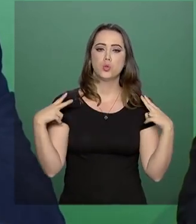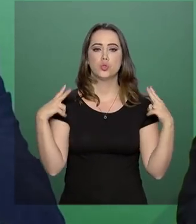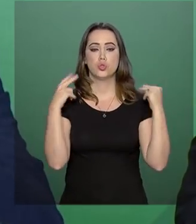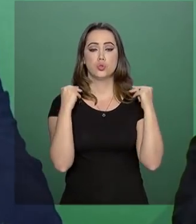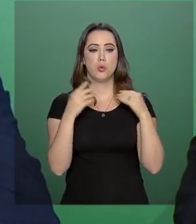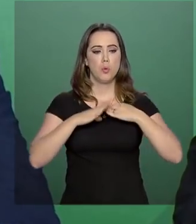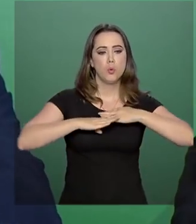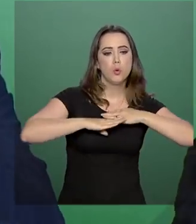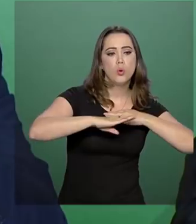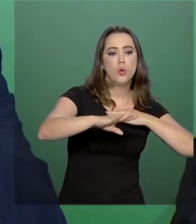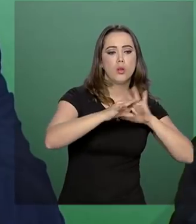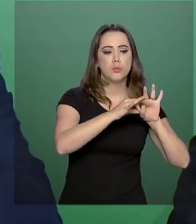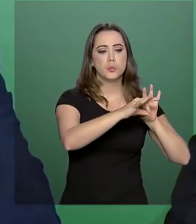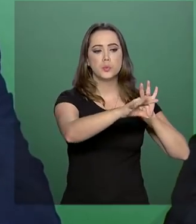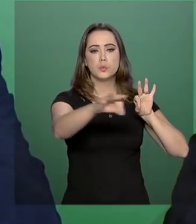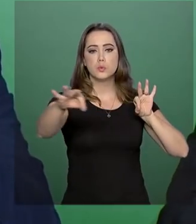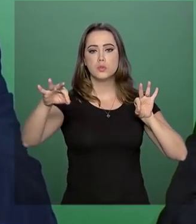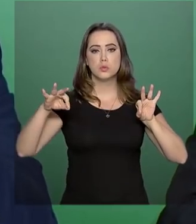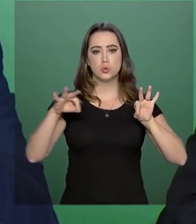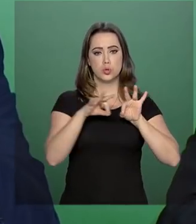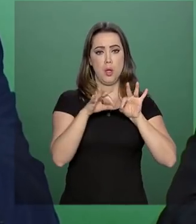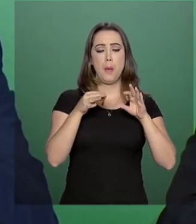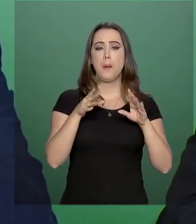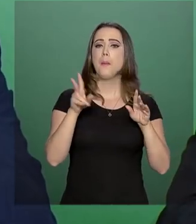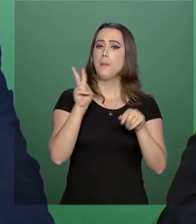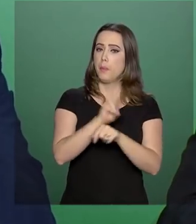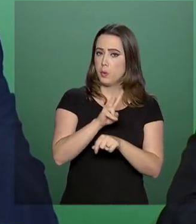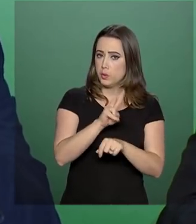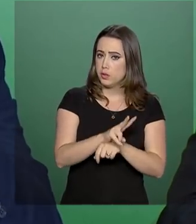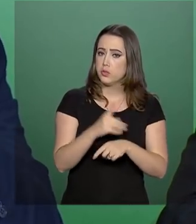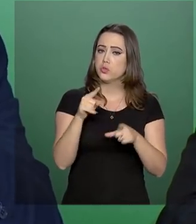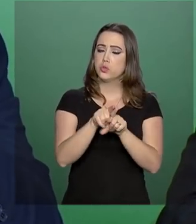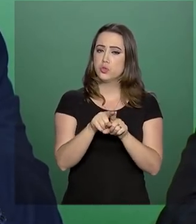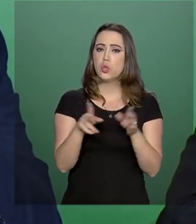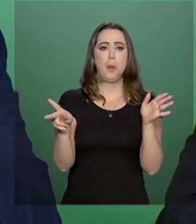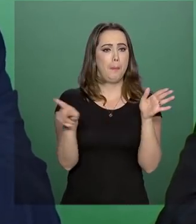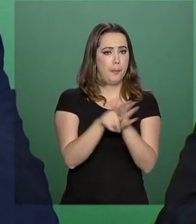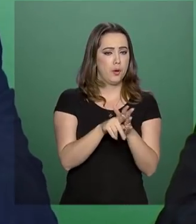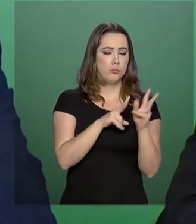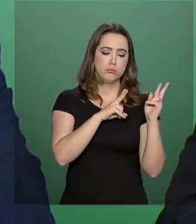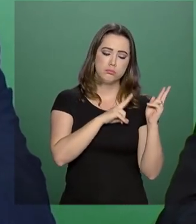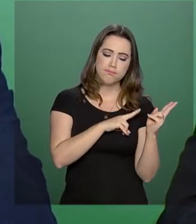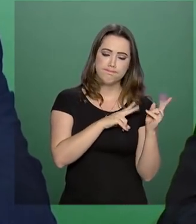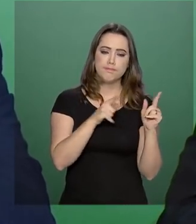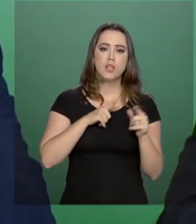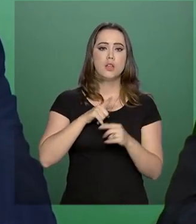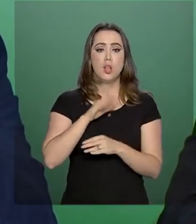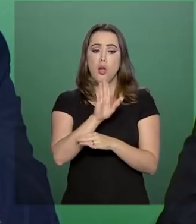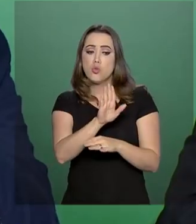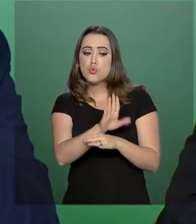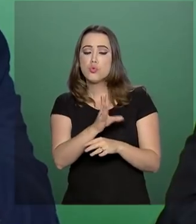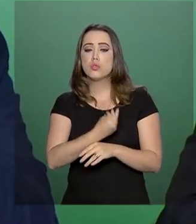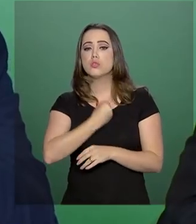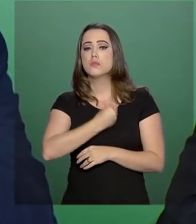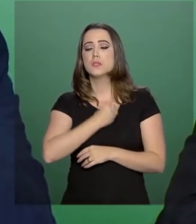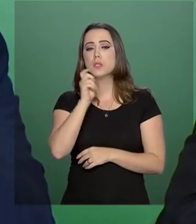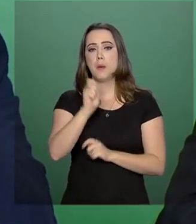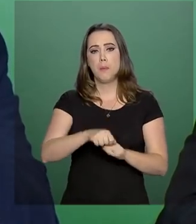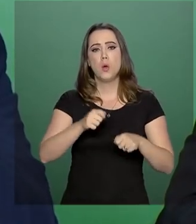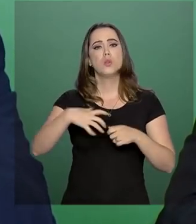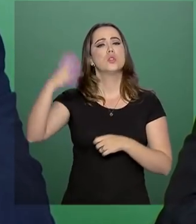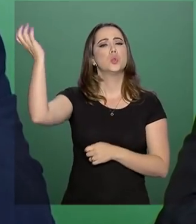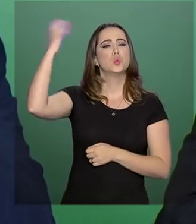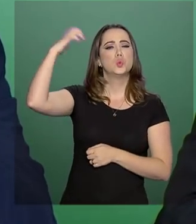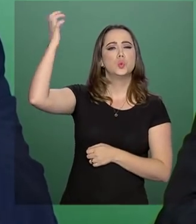área cercada, com segurança, própria para descanso, onde a gente tenha suporte de vida, onde o caminhoneiro possa tomar